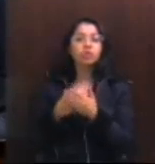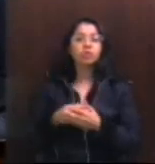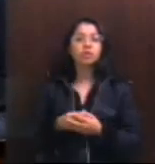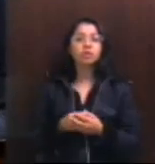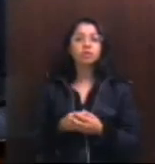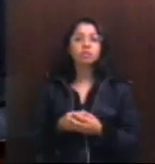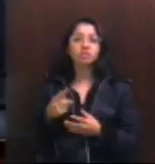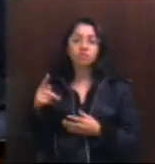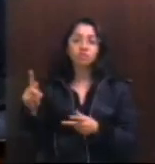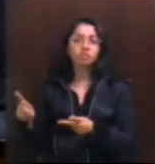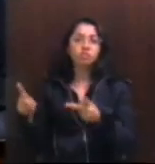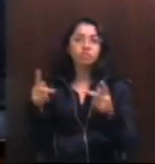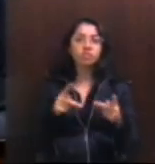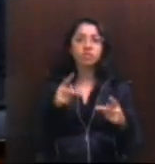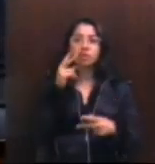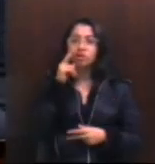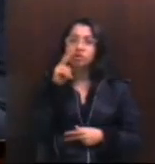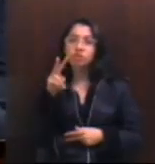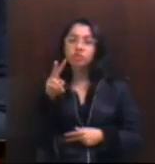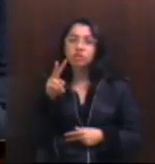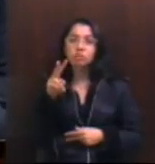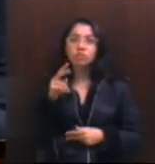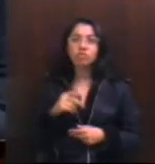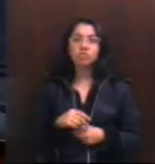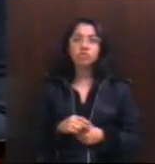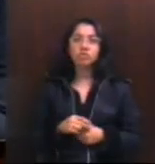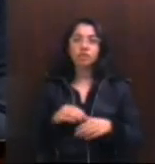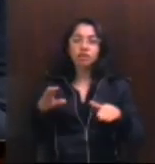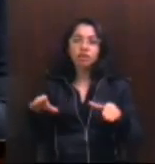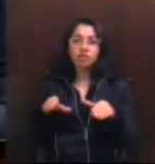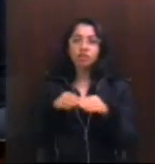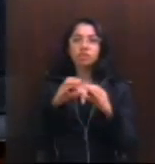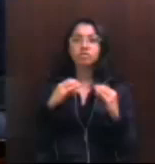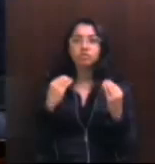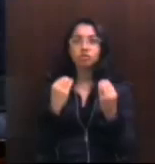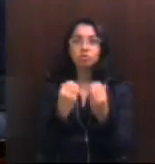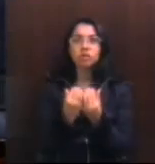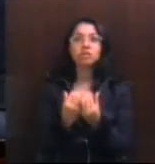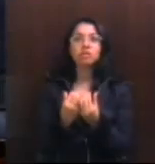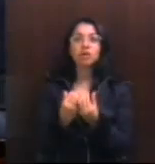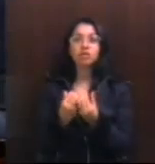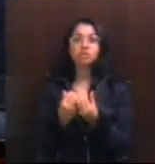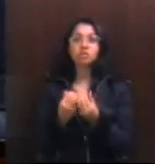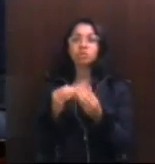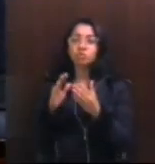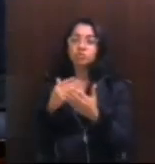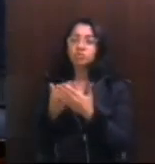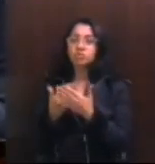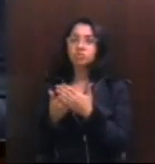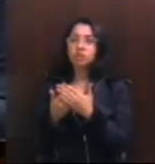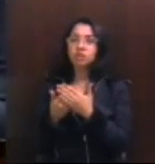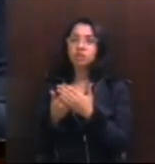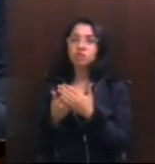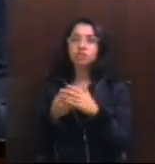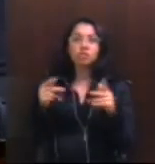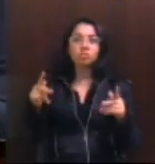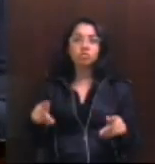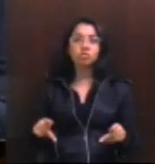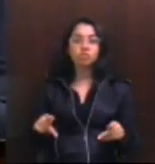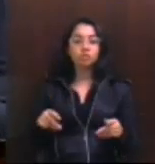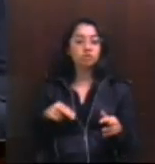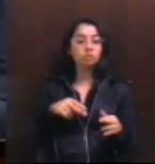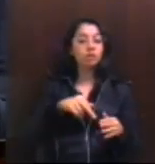nós fomos visitar, e nós assistimos à integração da comunidade com aqueles estudantes, deputada Miriam. As pessoas